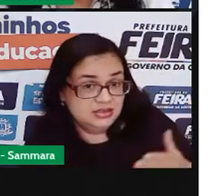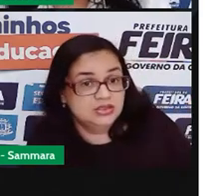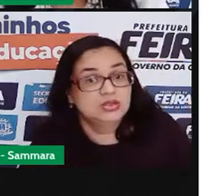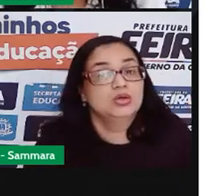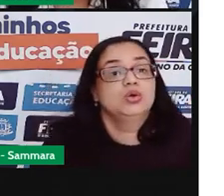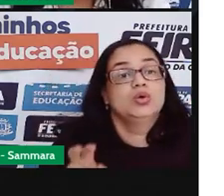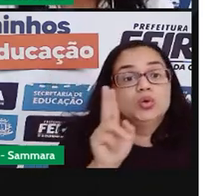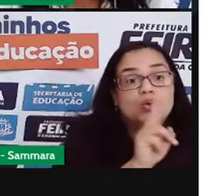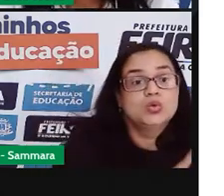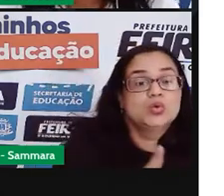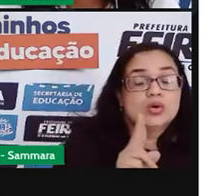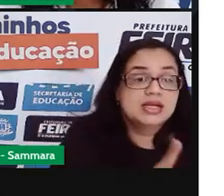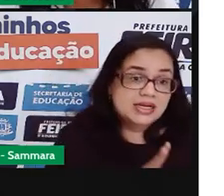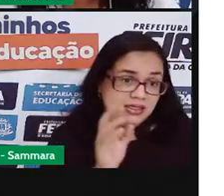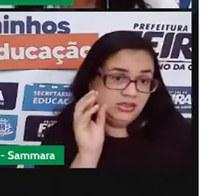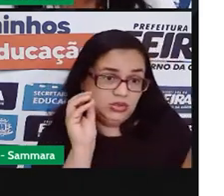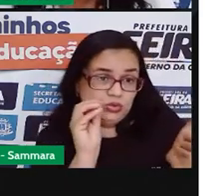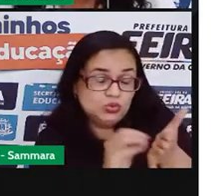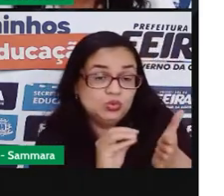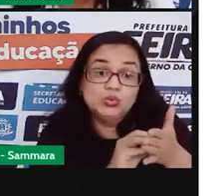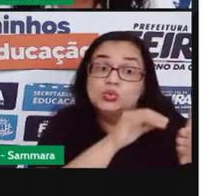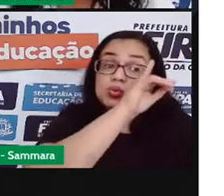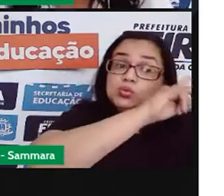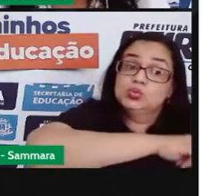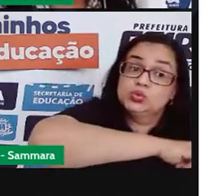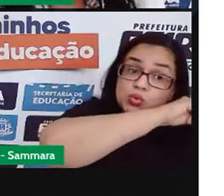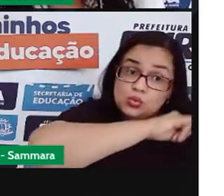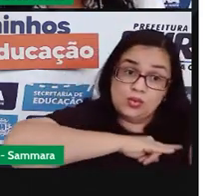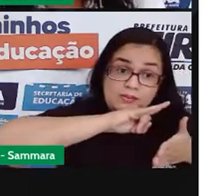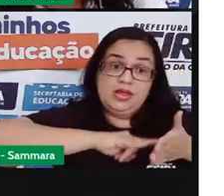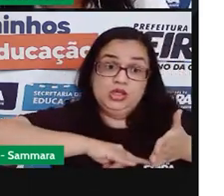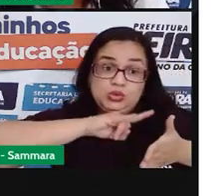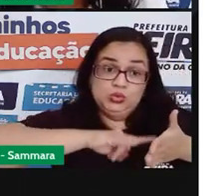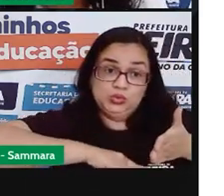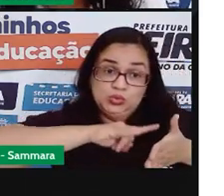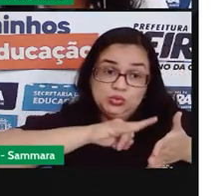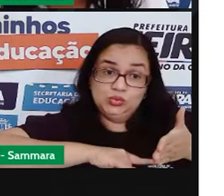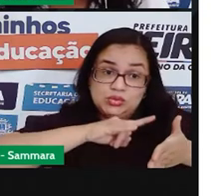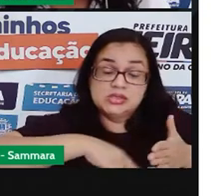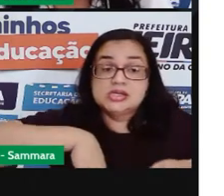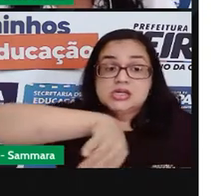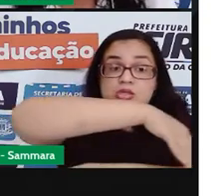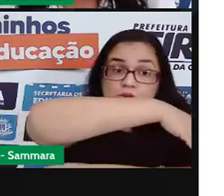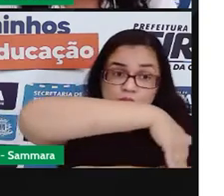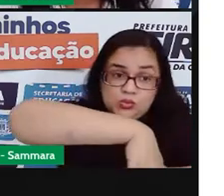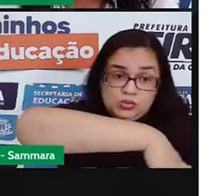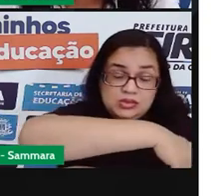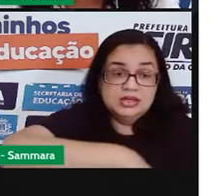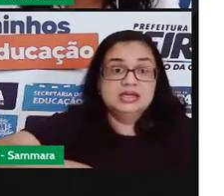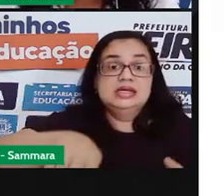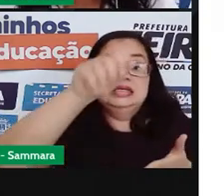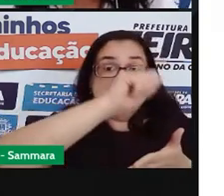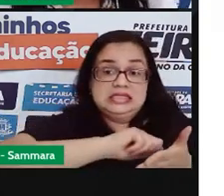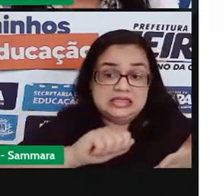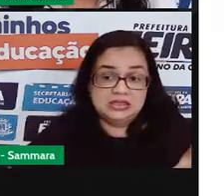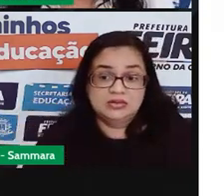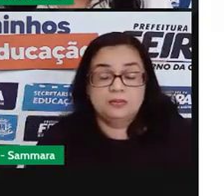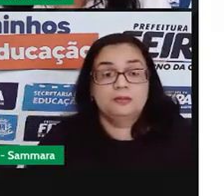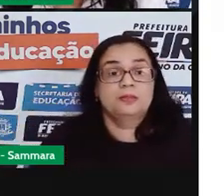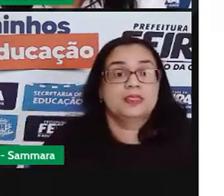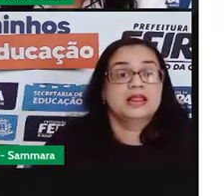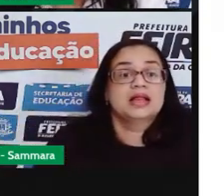utilizamos para preencher um documento, para preencher um endereço, para escrever um bilhete,